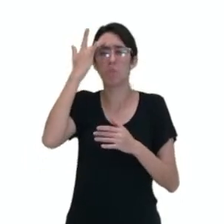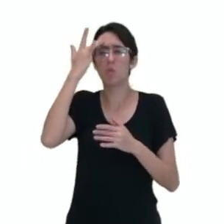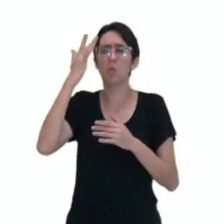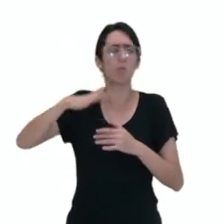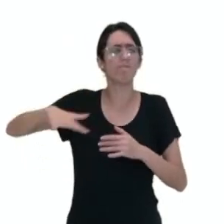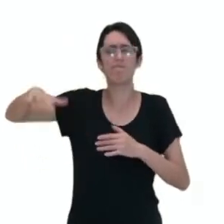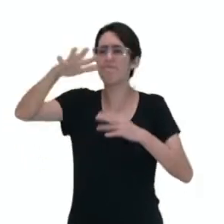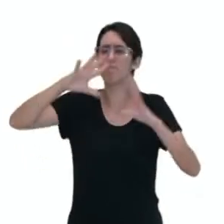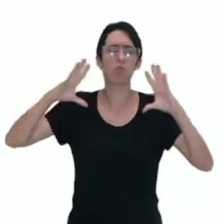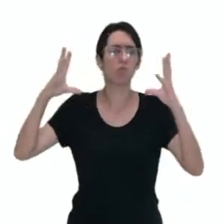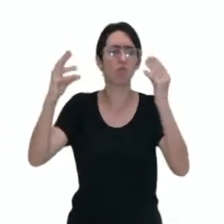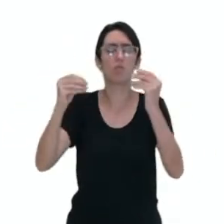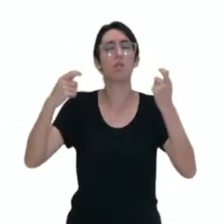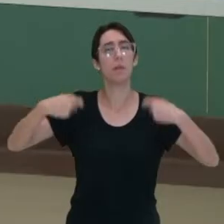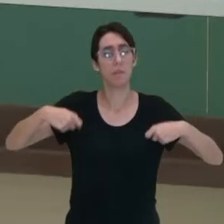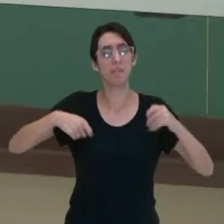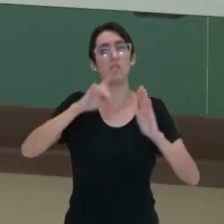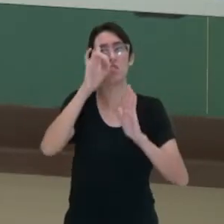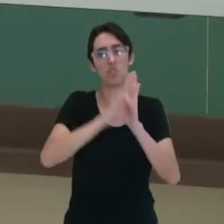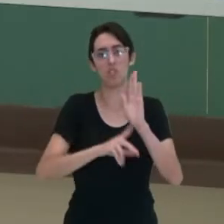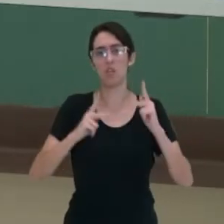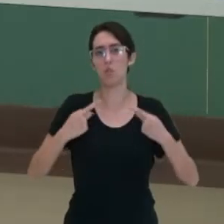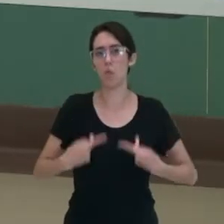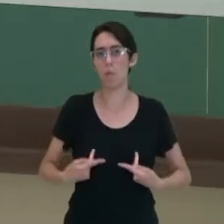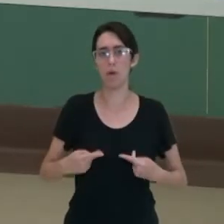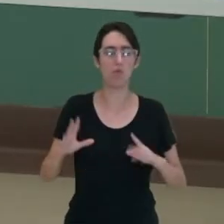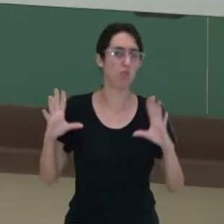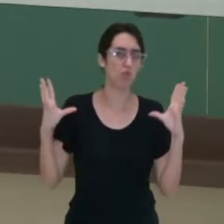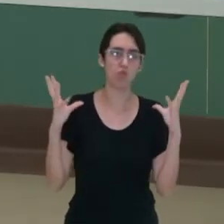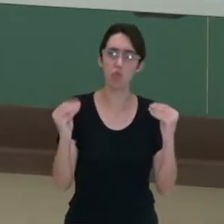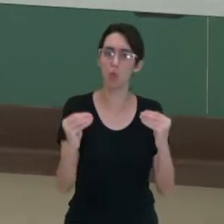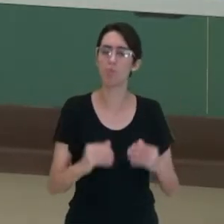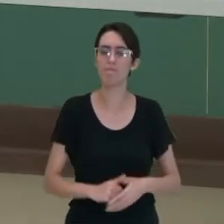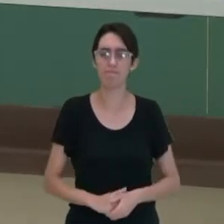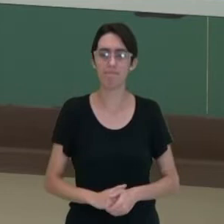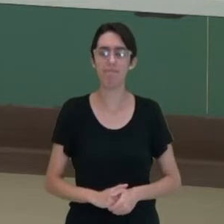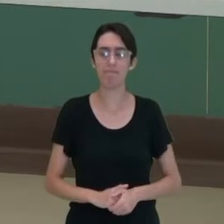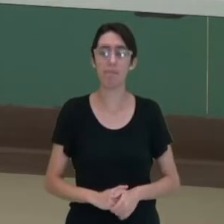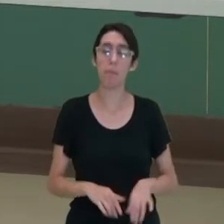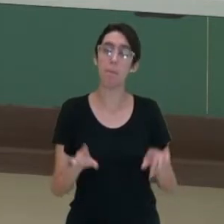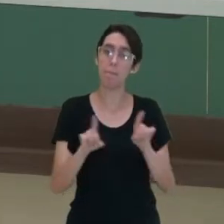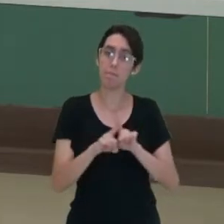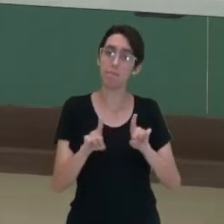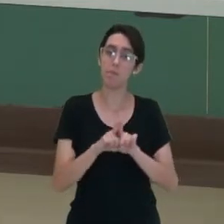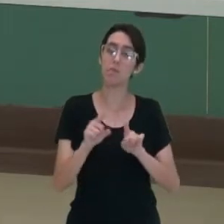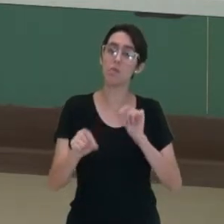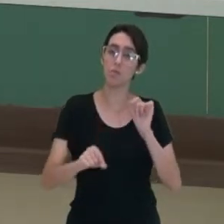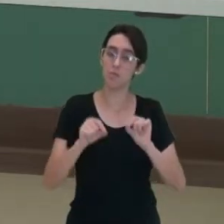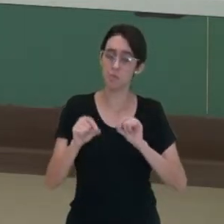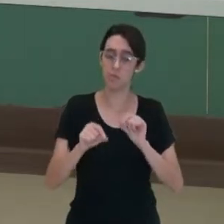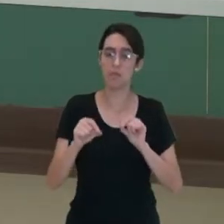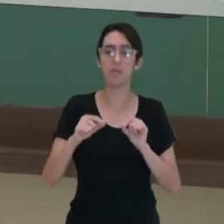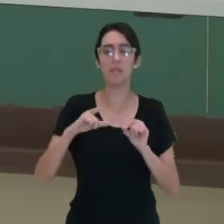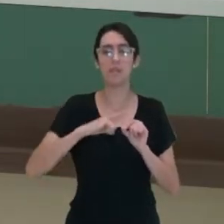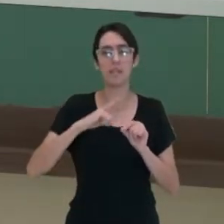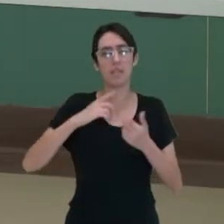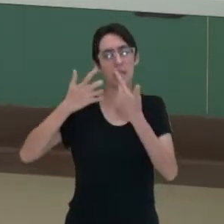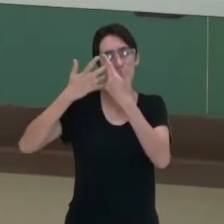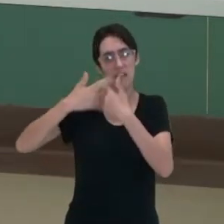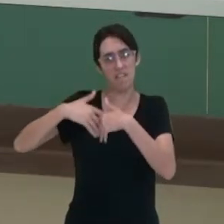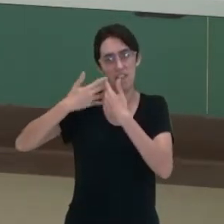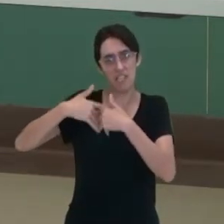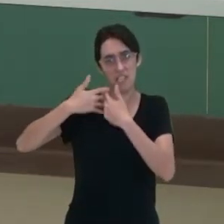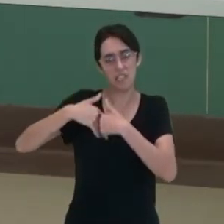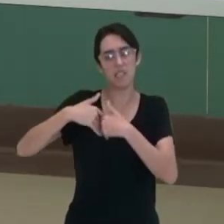diferenciar os seres humanos. Nem importa também, na reflexão sobre os direitos humanos,